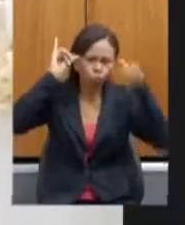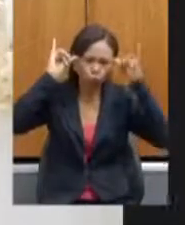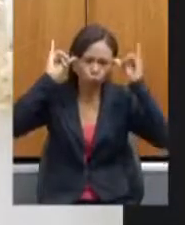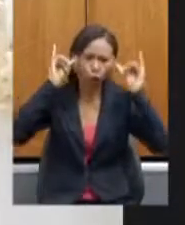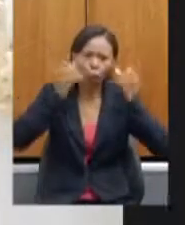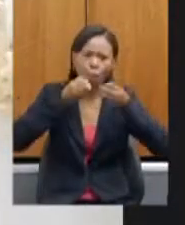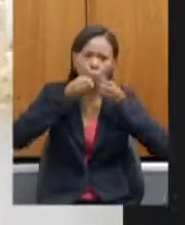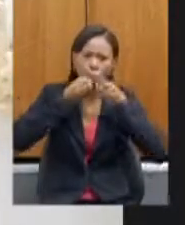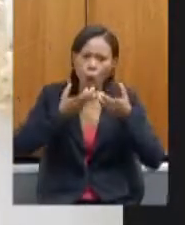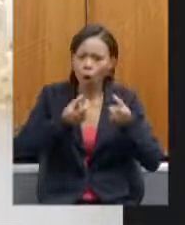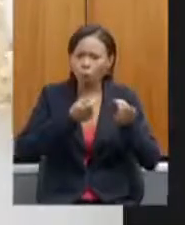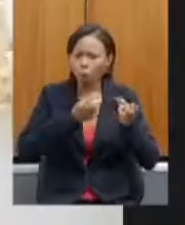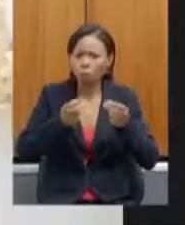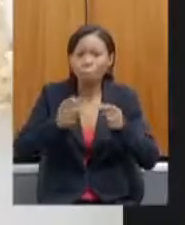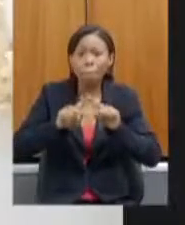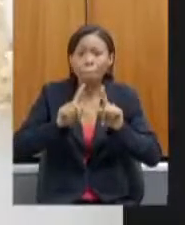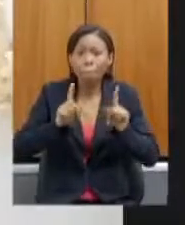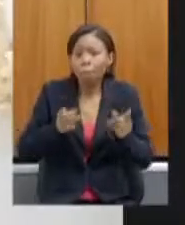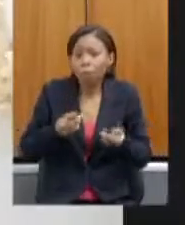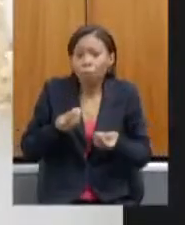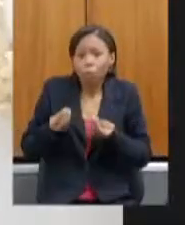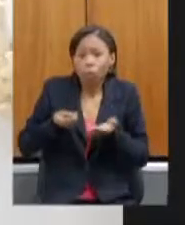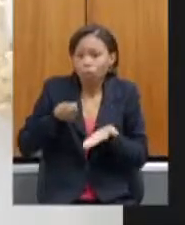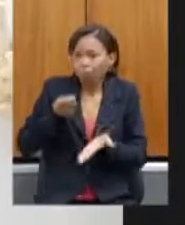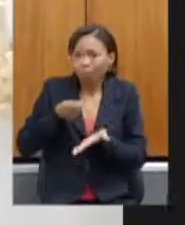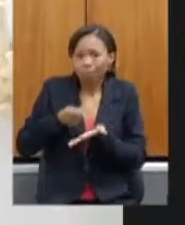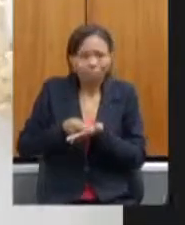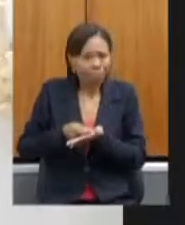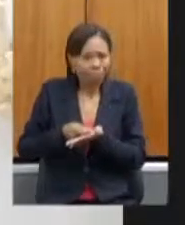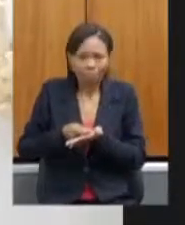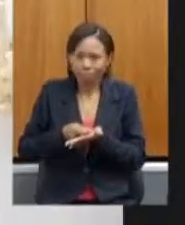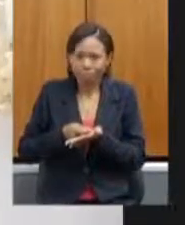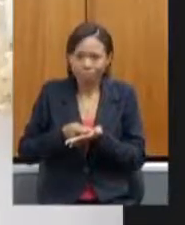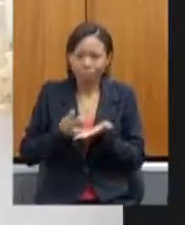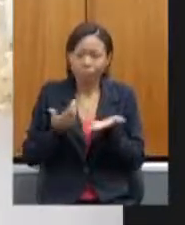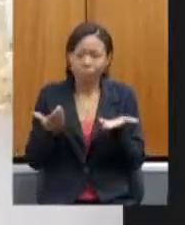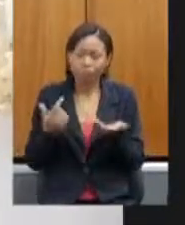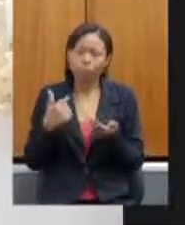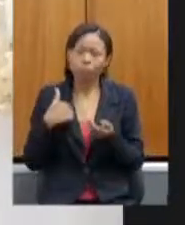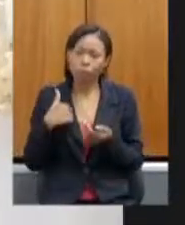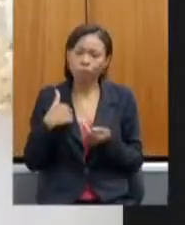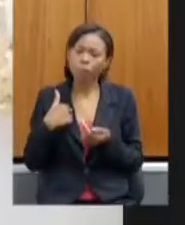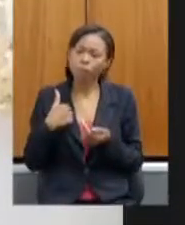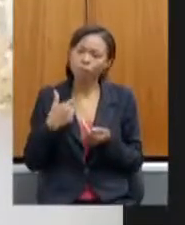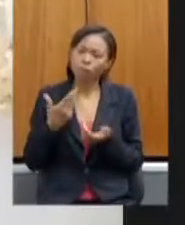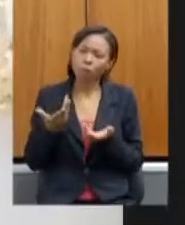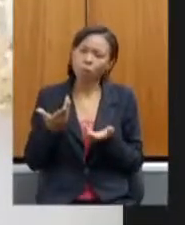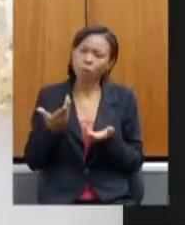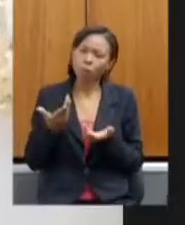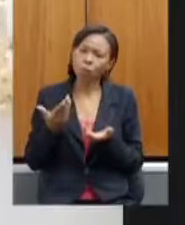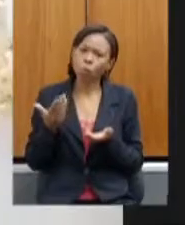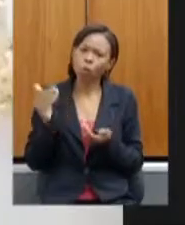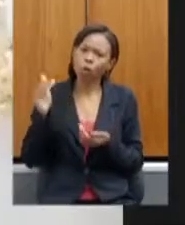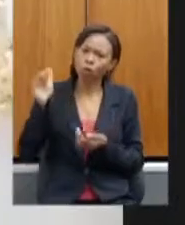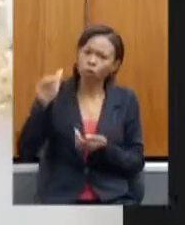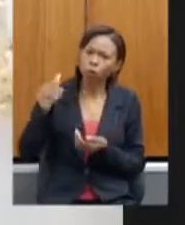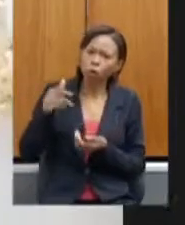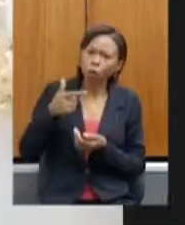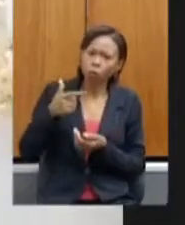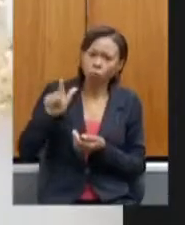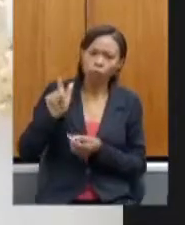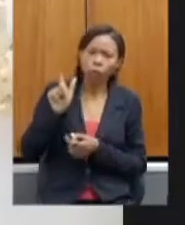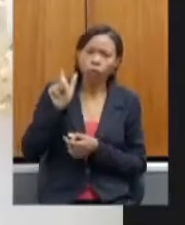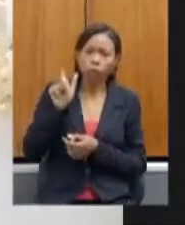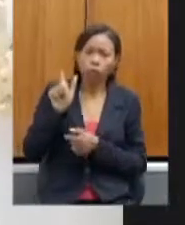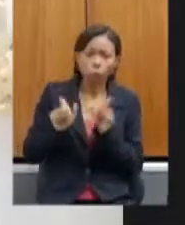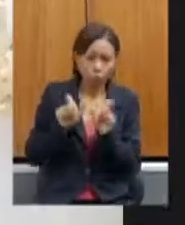mais dele pagar essa conta. Então, aqui eu quero chamar a atenção dos demais parlamentares que estão aqui nos ouvindo,